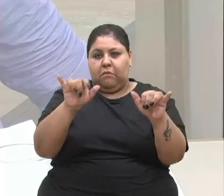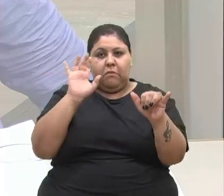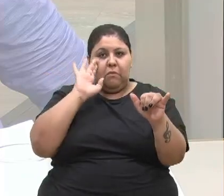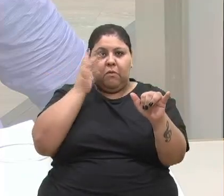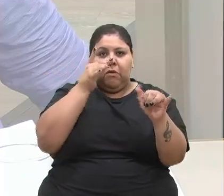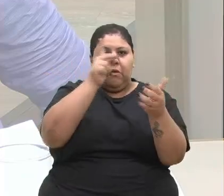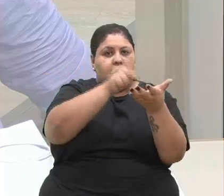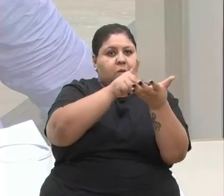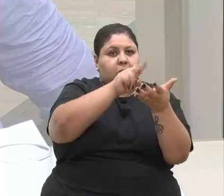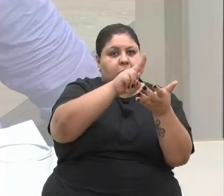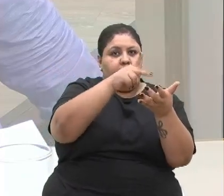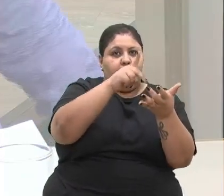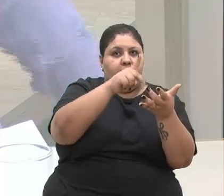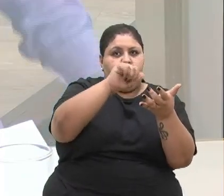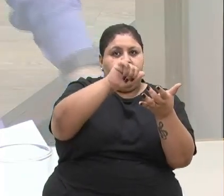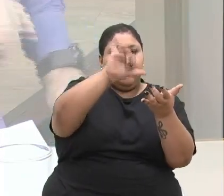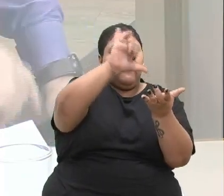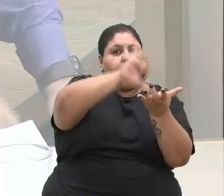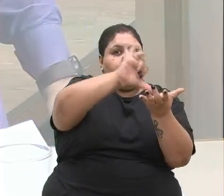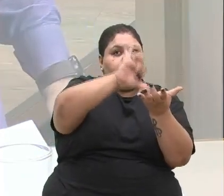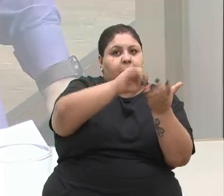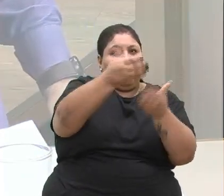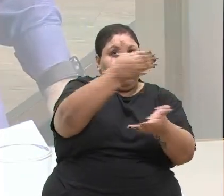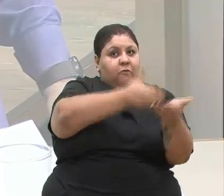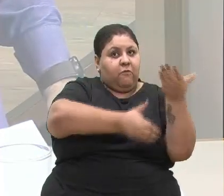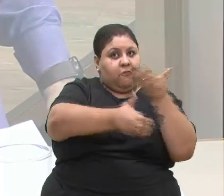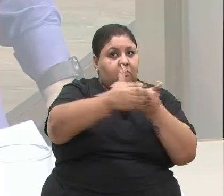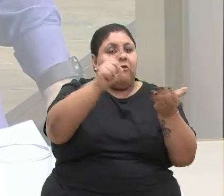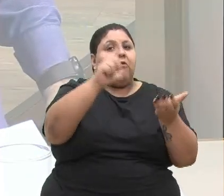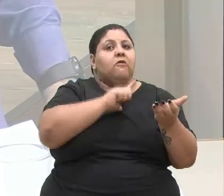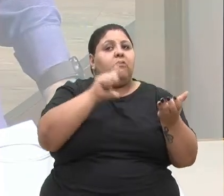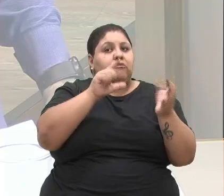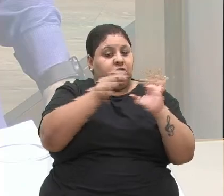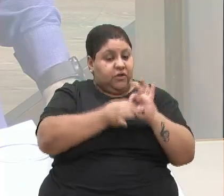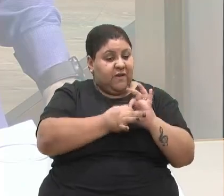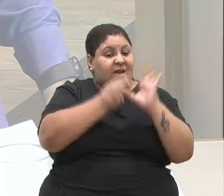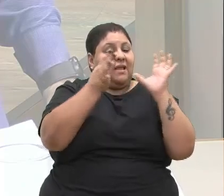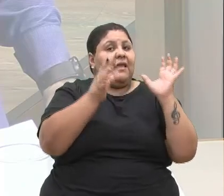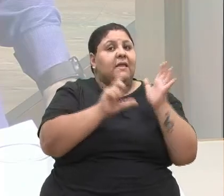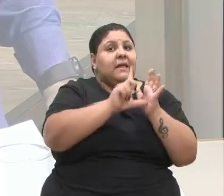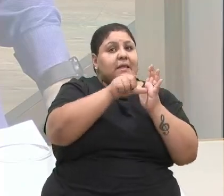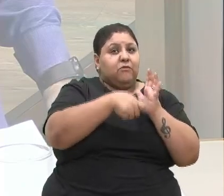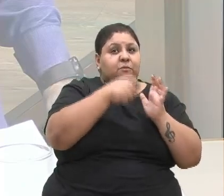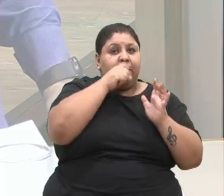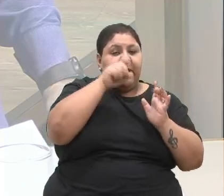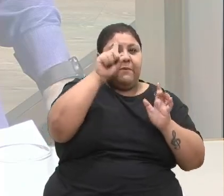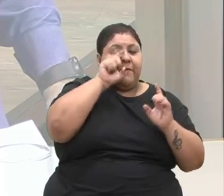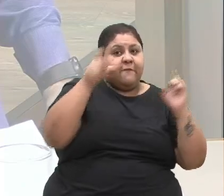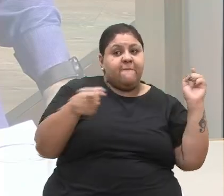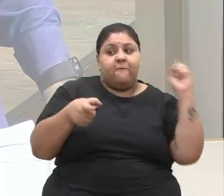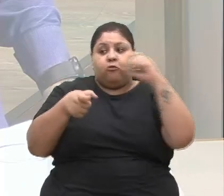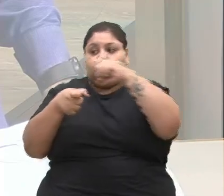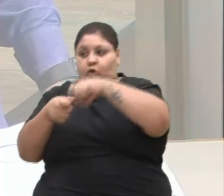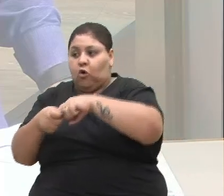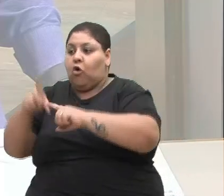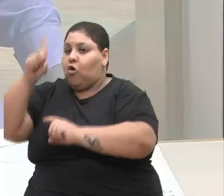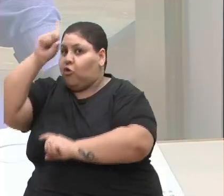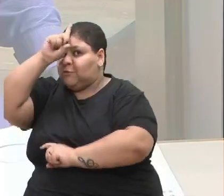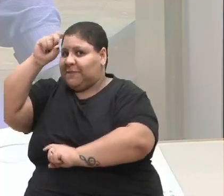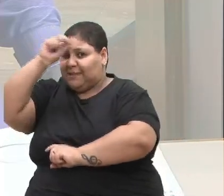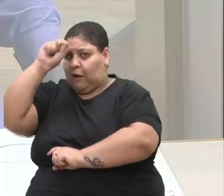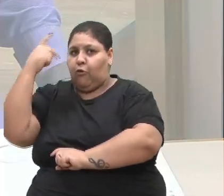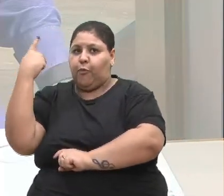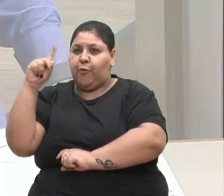fato na UPA Central, na UPA vieram, foram atendidos, tiveram a liberação. E a criança, quando chegou ao hospital Pompeia para